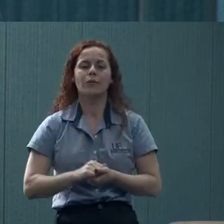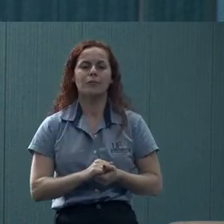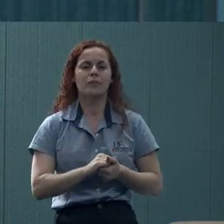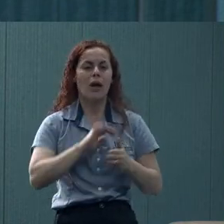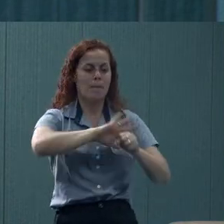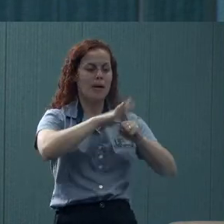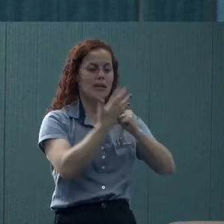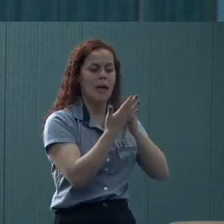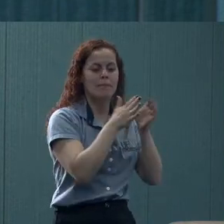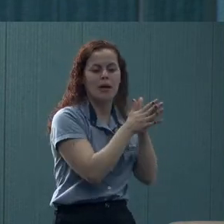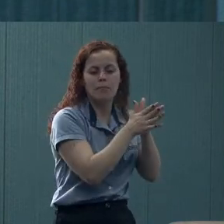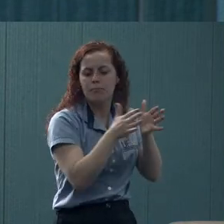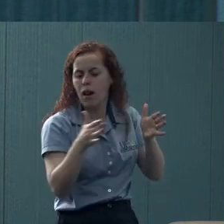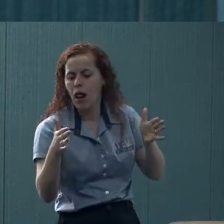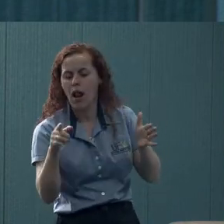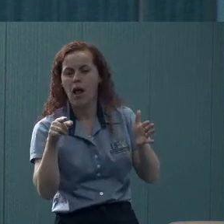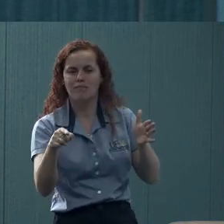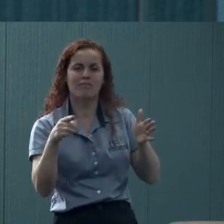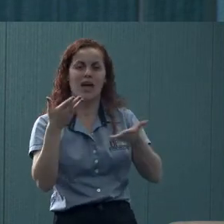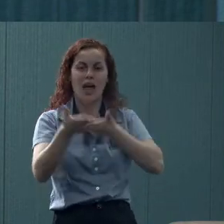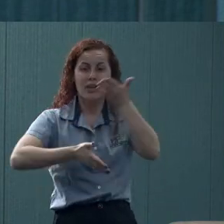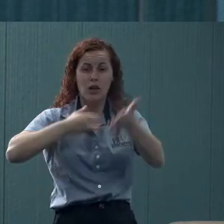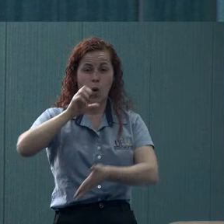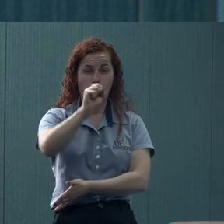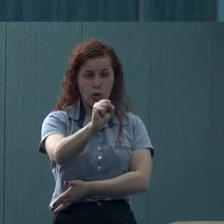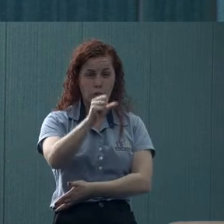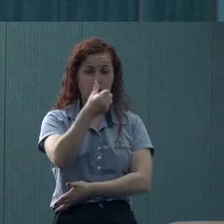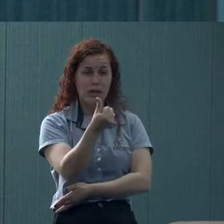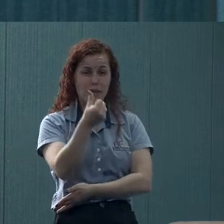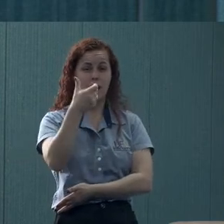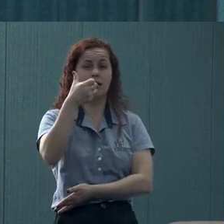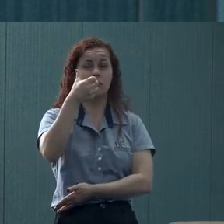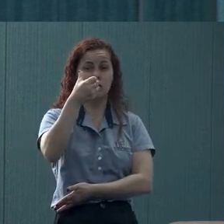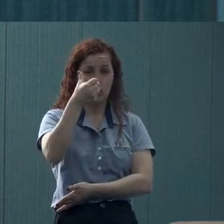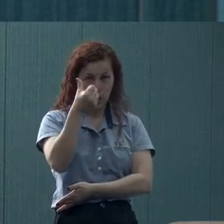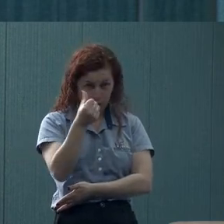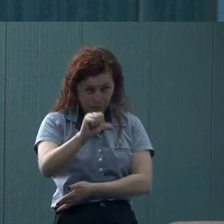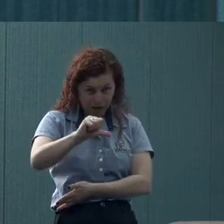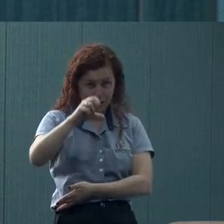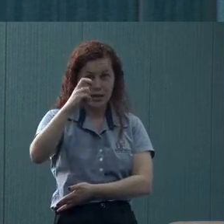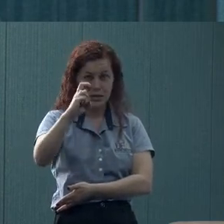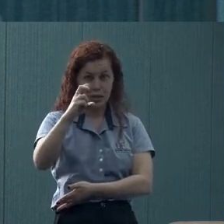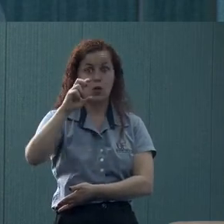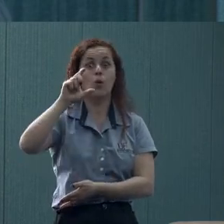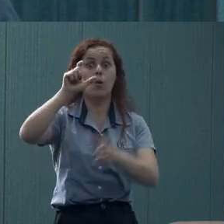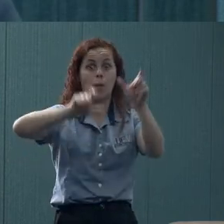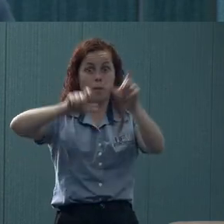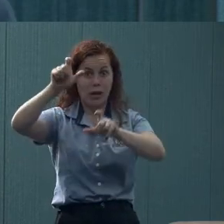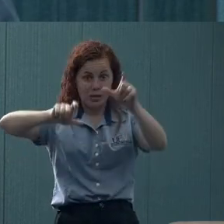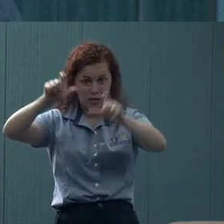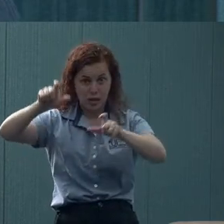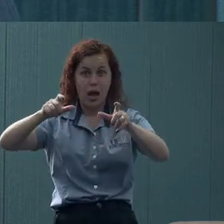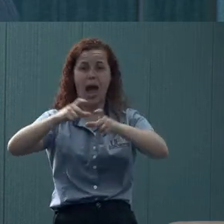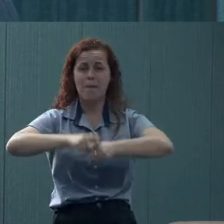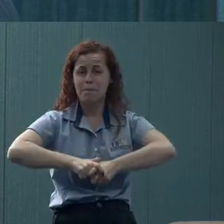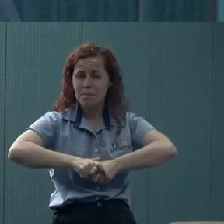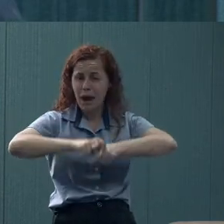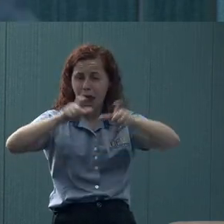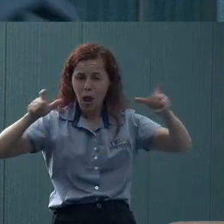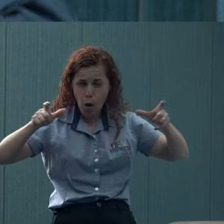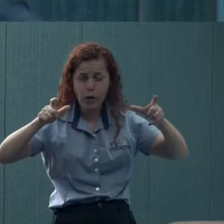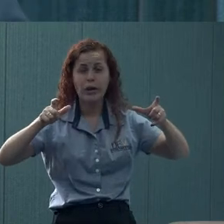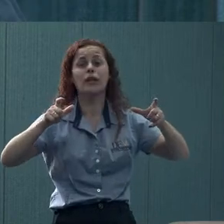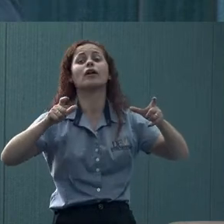da pandemia, a gente atendeu 8.795 pessoas. E grande parte desses atendimentos a gente fez